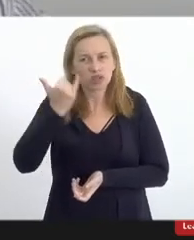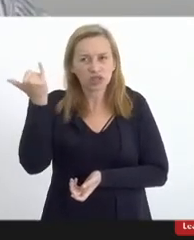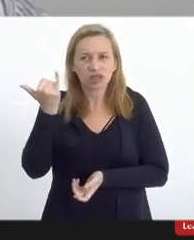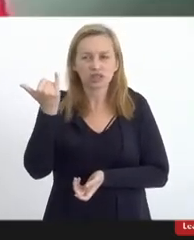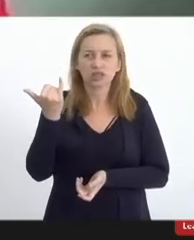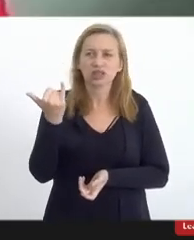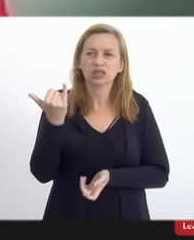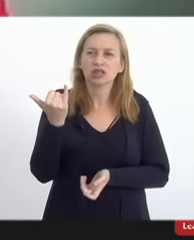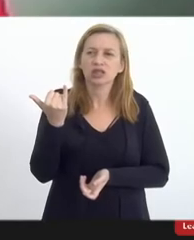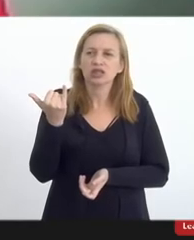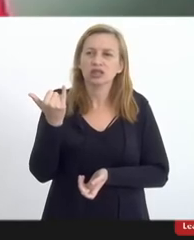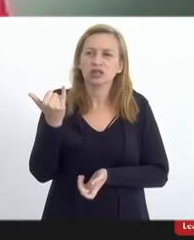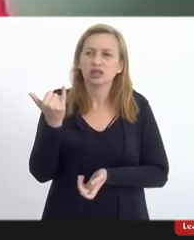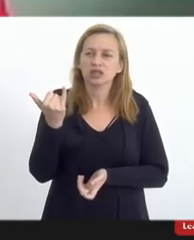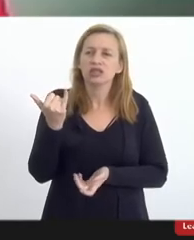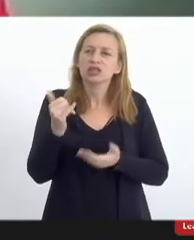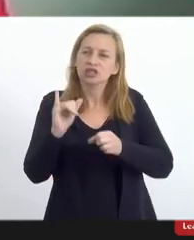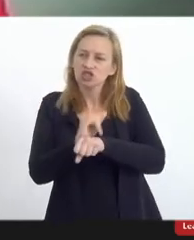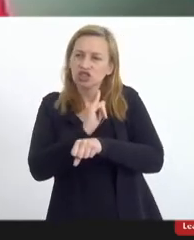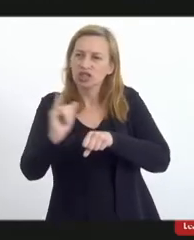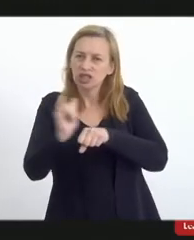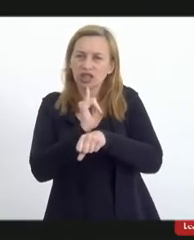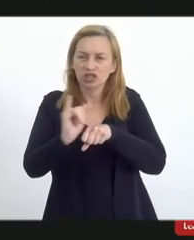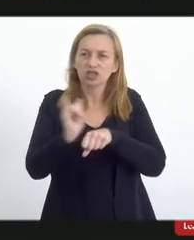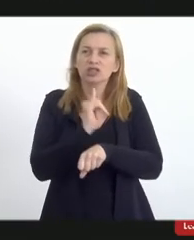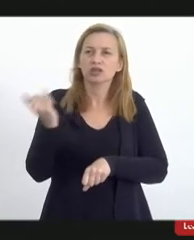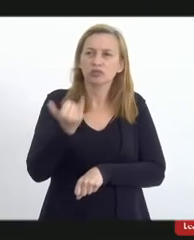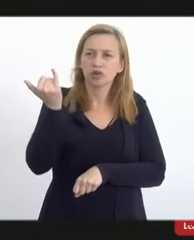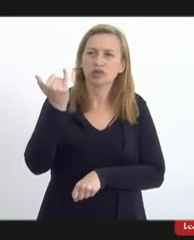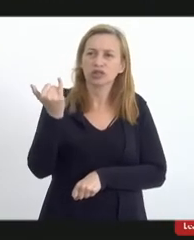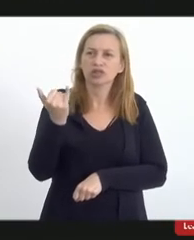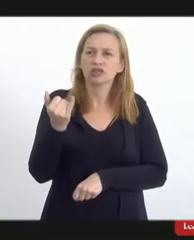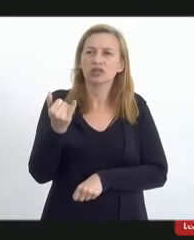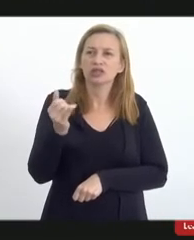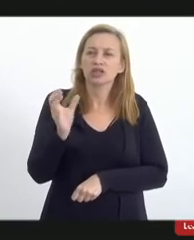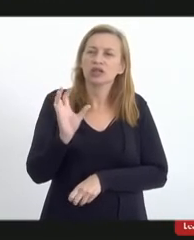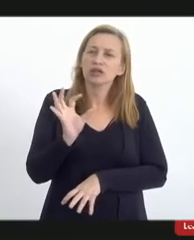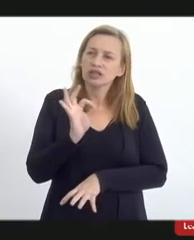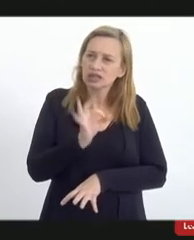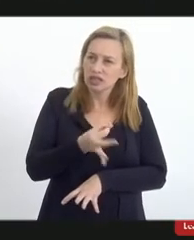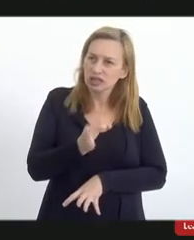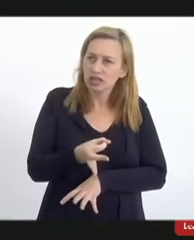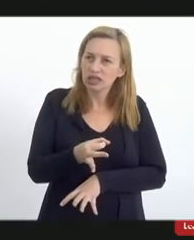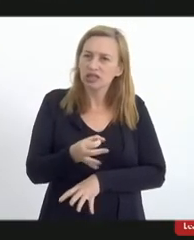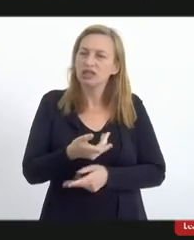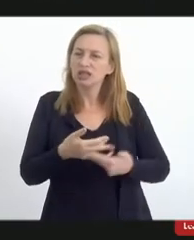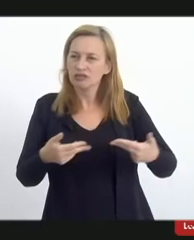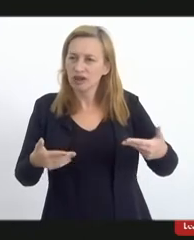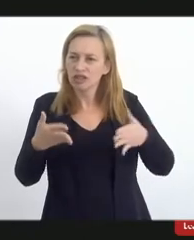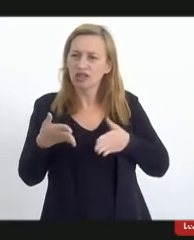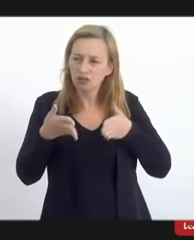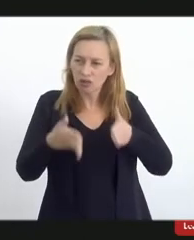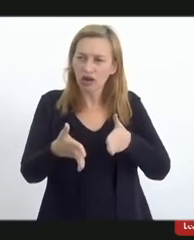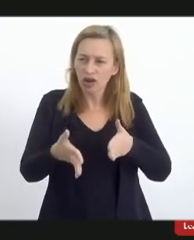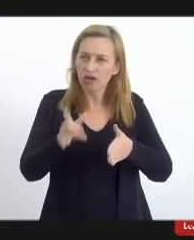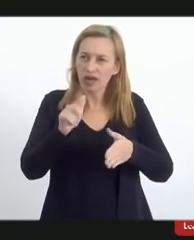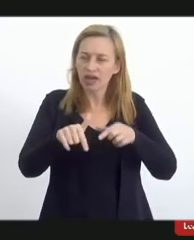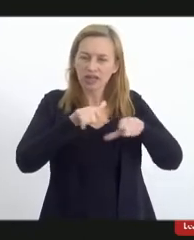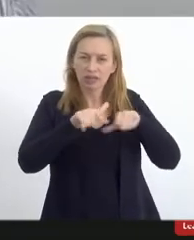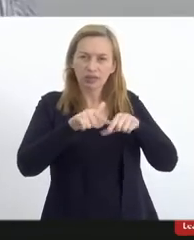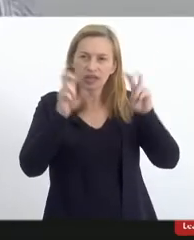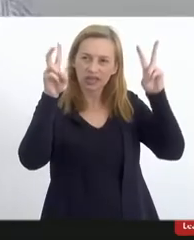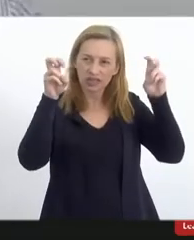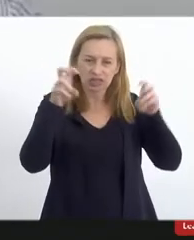há várias estratégias importantes mas eu estou convencido de que uma delas muito central é trabalhar esse tema